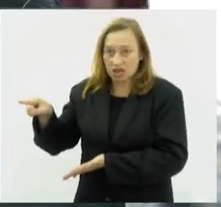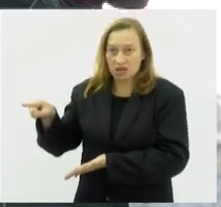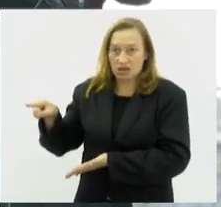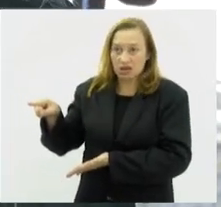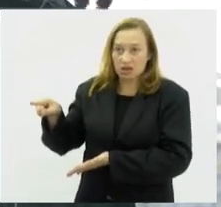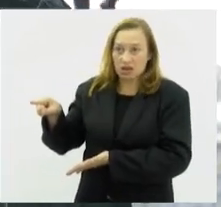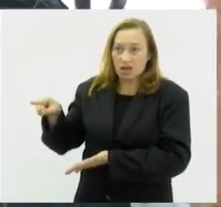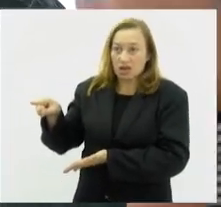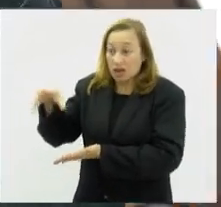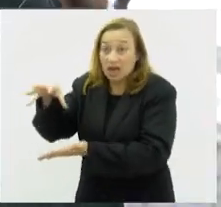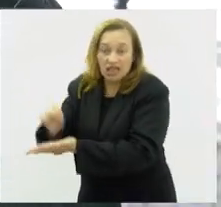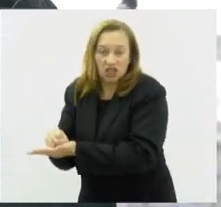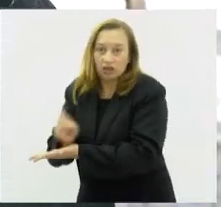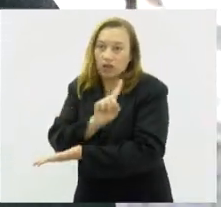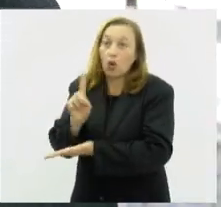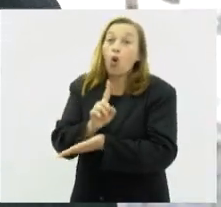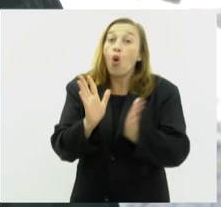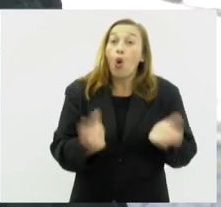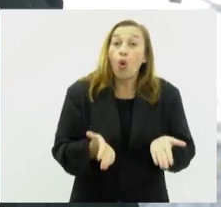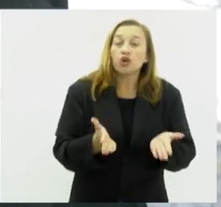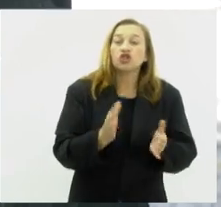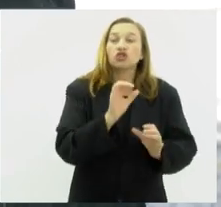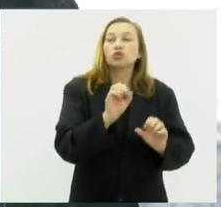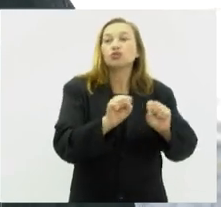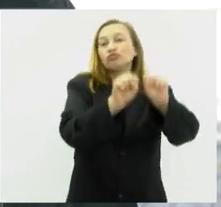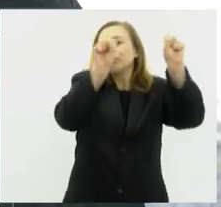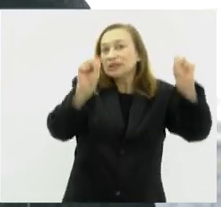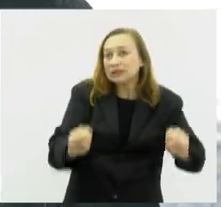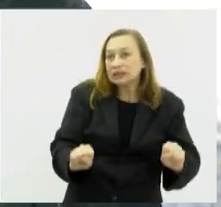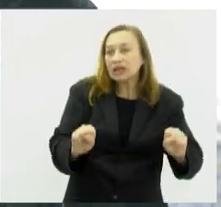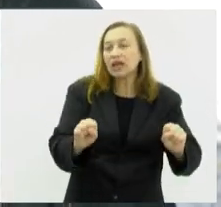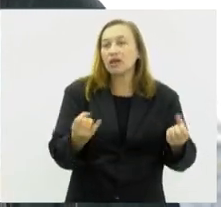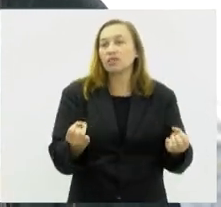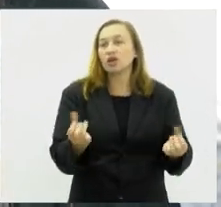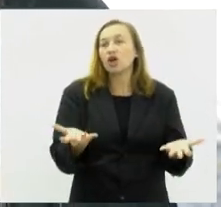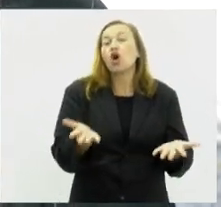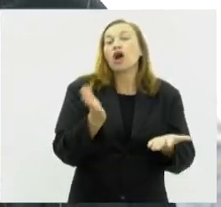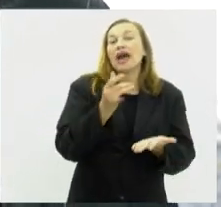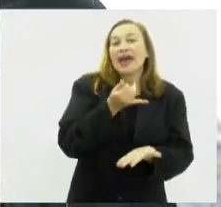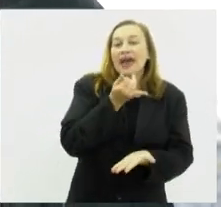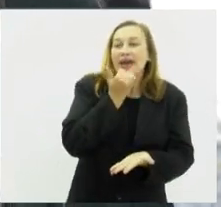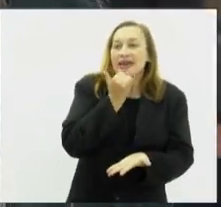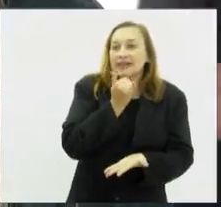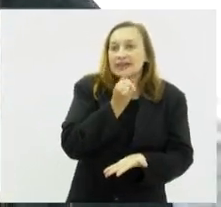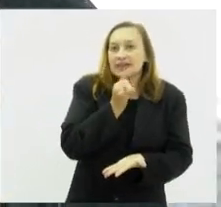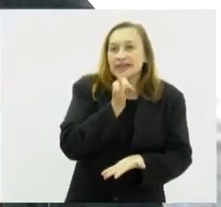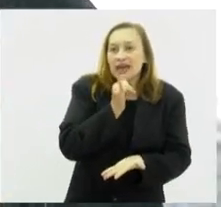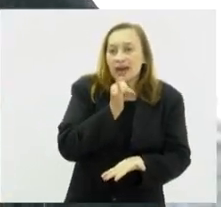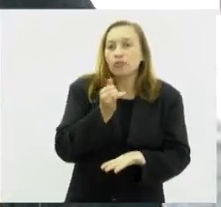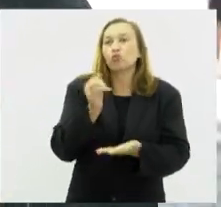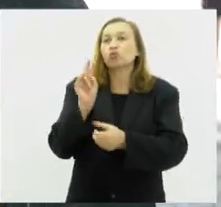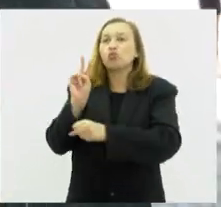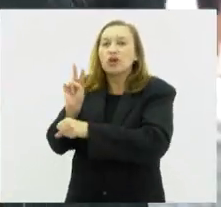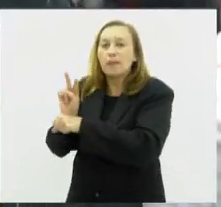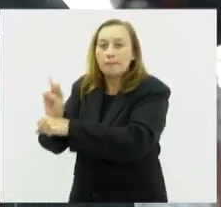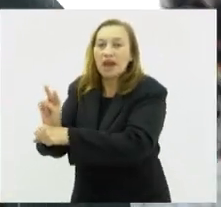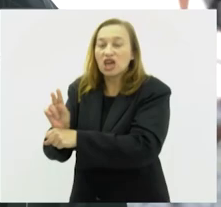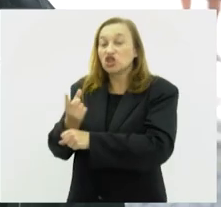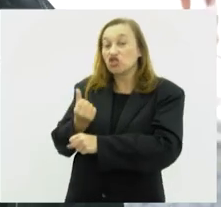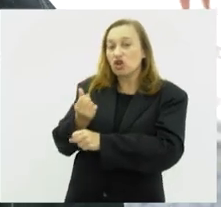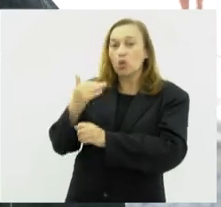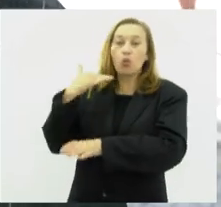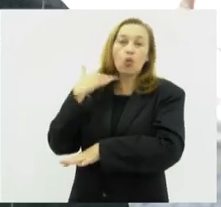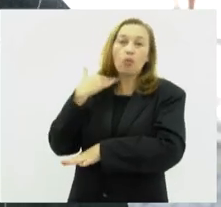Por quê? Hoje, com o cruzamento de dados, como exemplo, o empréstimo que essa pessoa faça no banco, uma